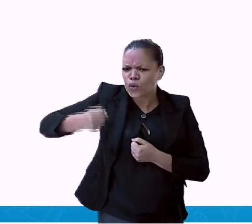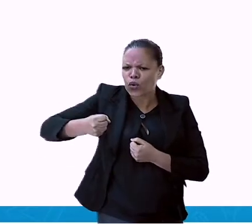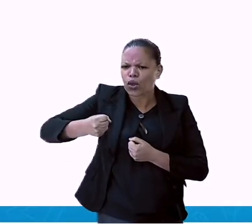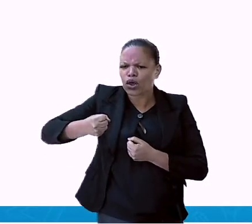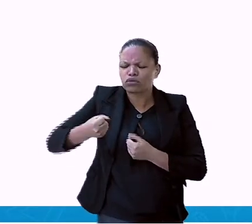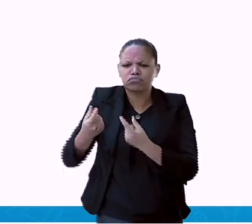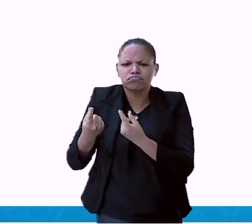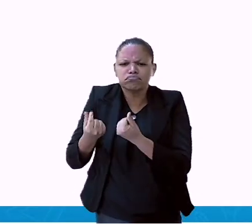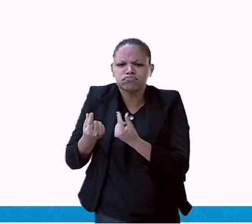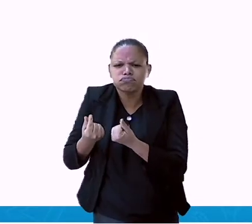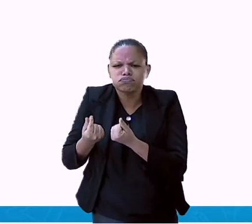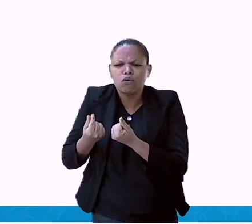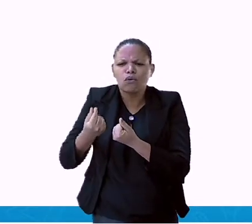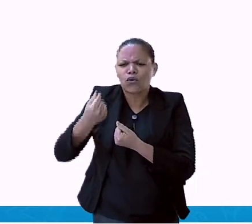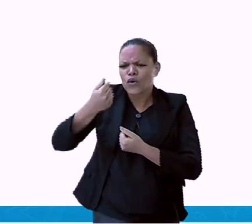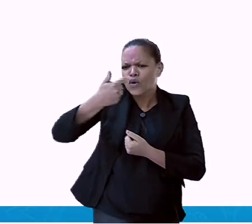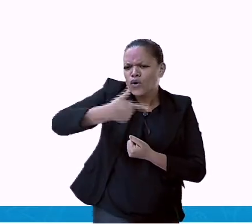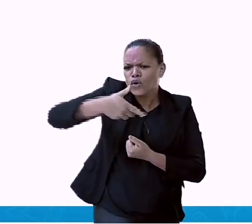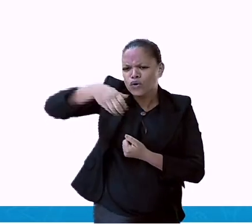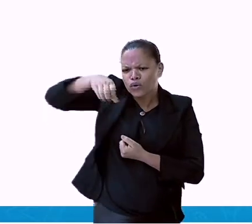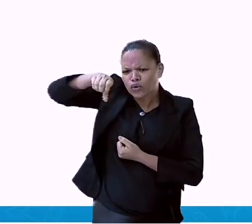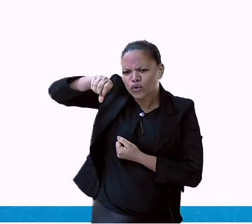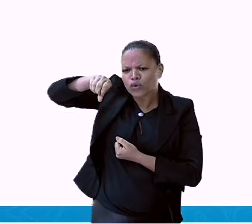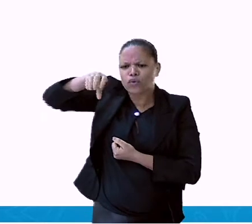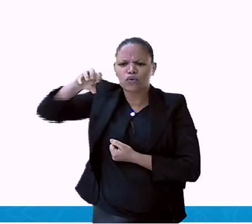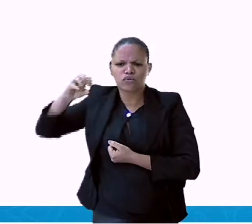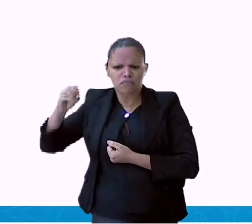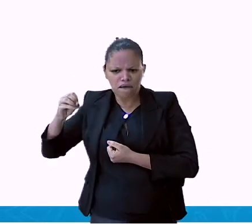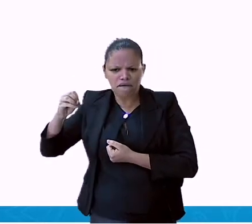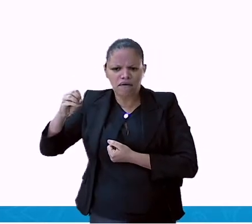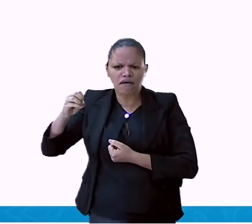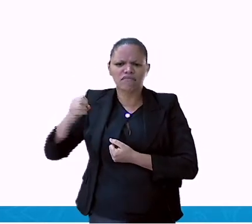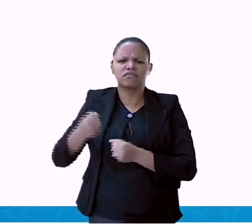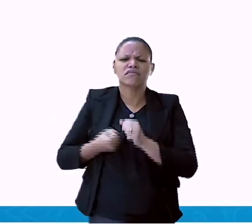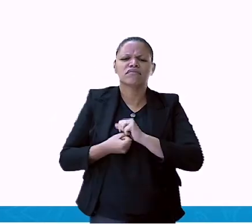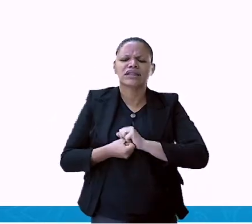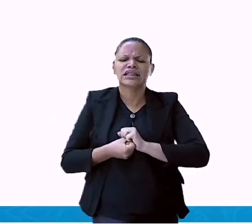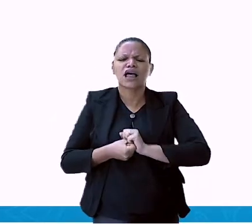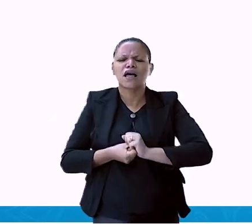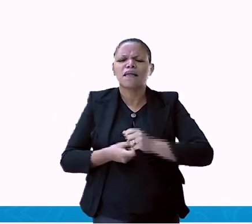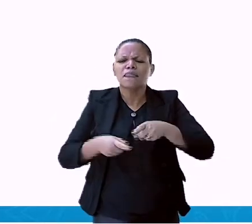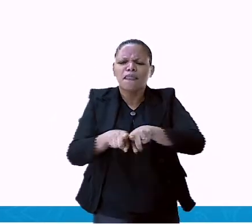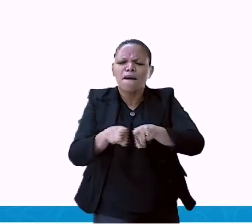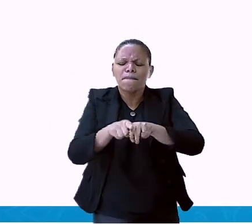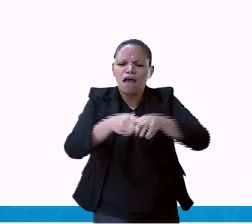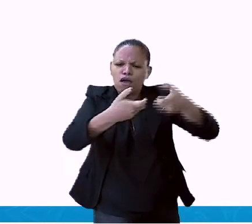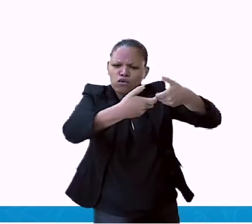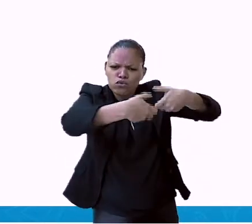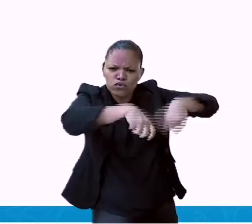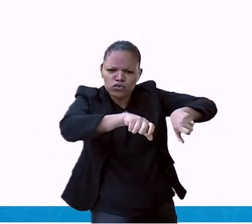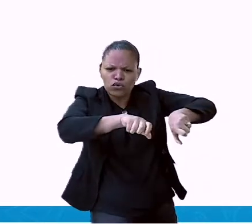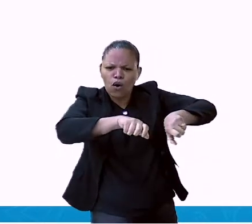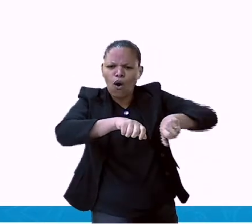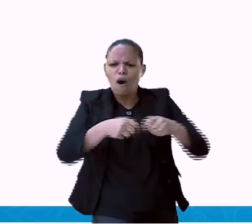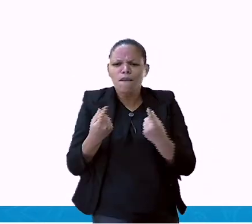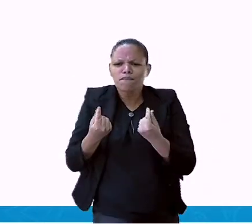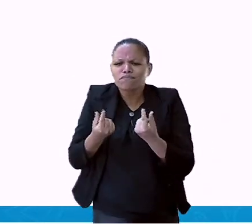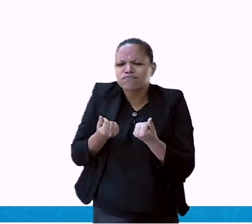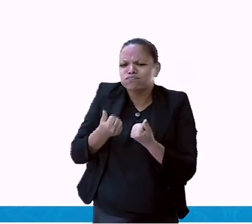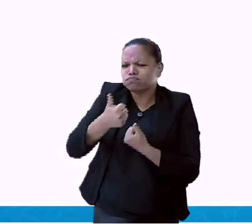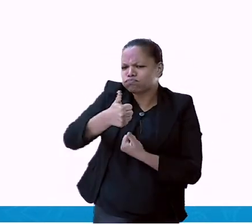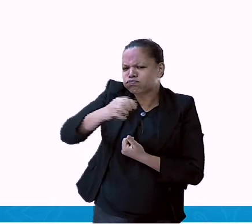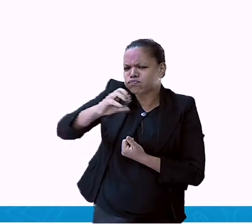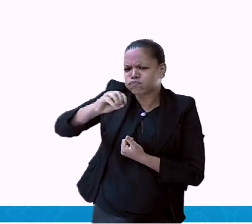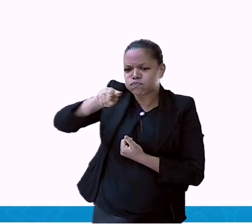R$,50. E que o saco de açúcar custa R$ 12,00. Veja bem,